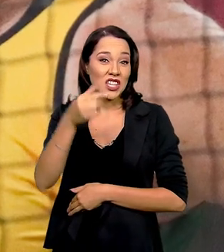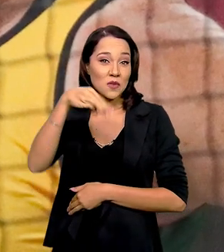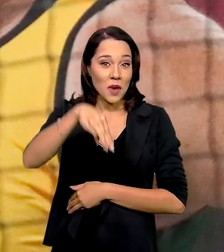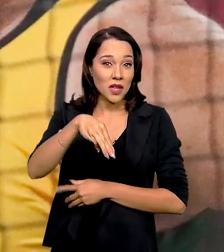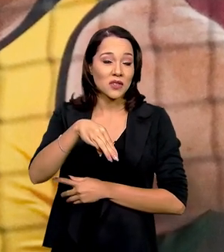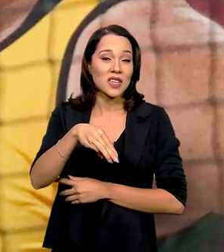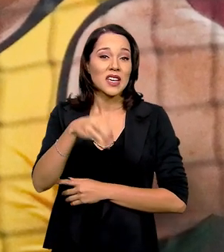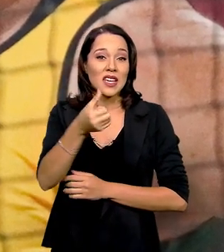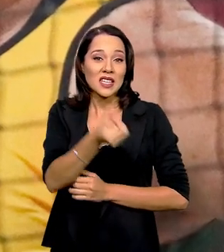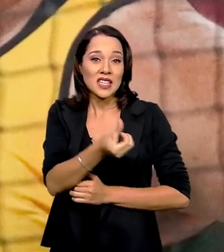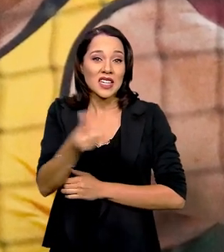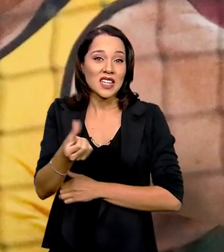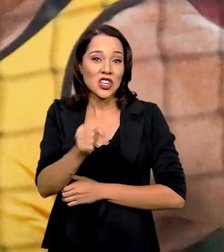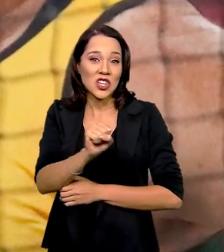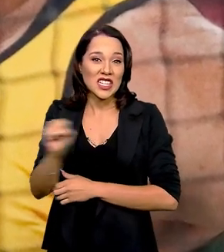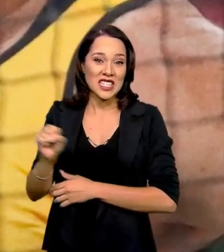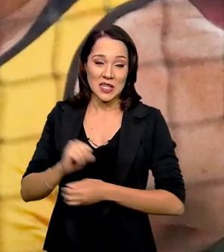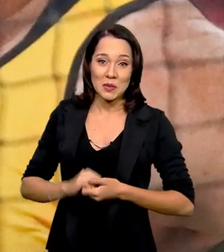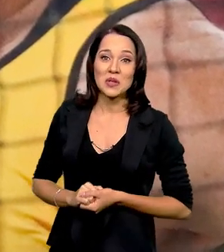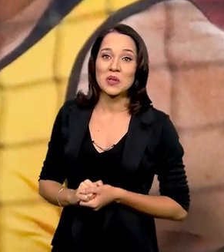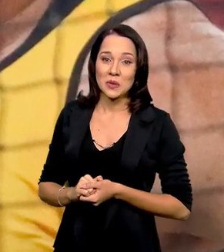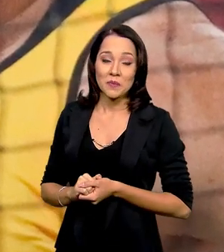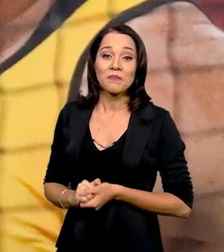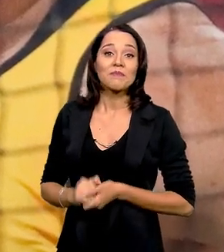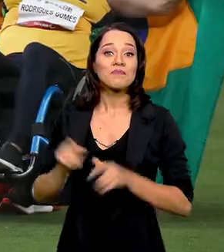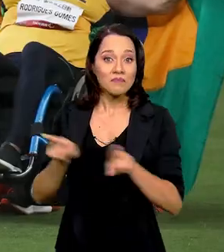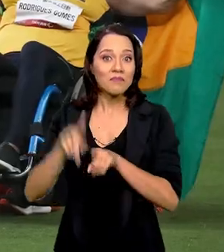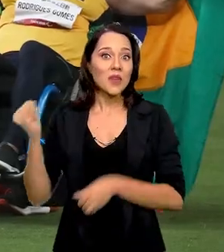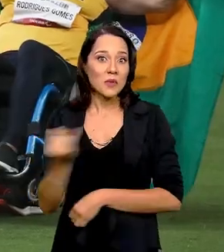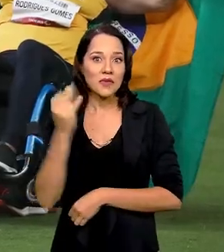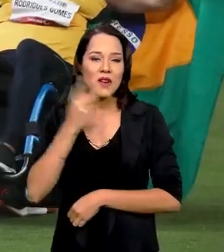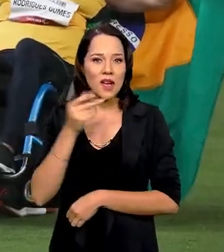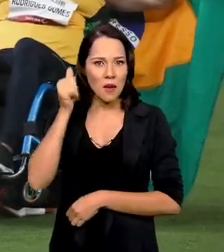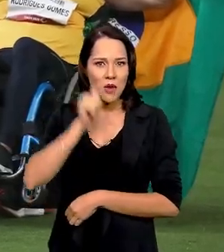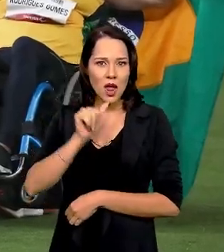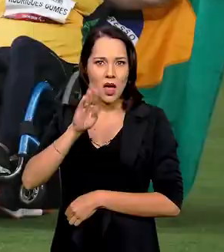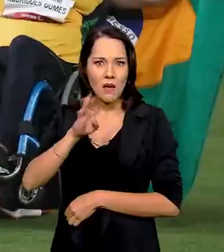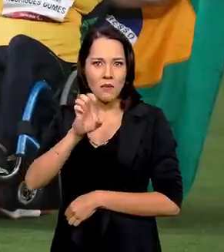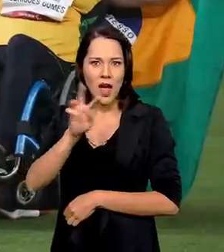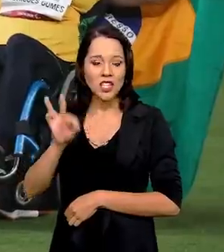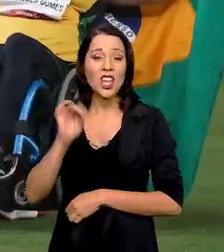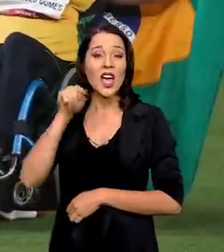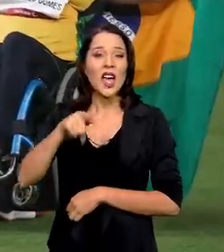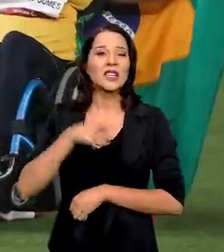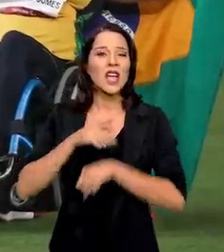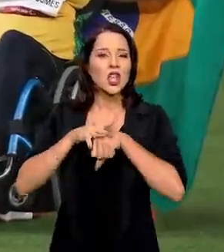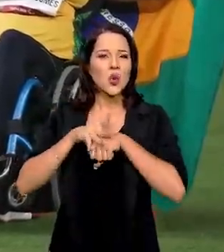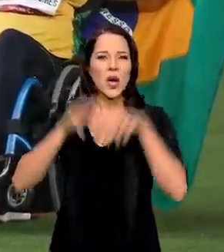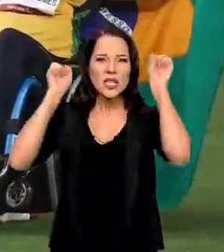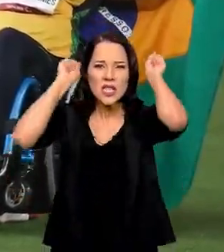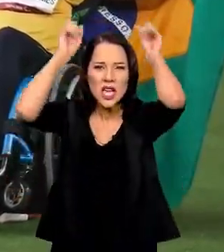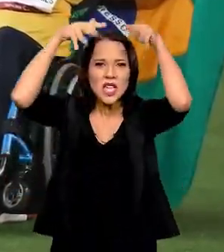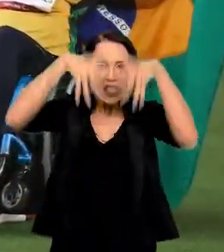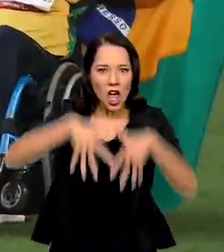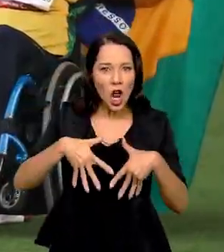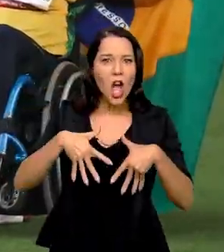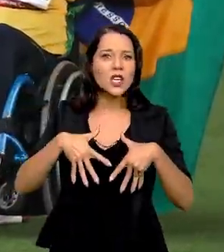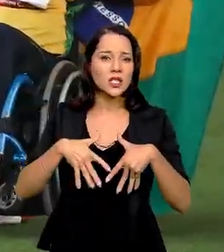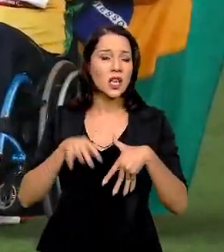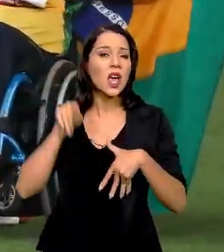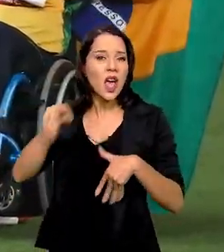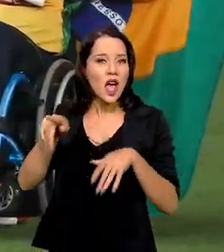é de 17 metros e 62 centímetros. E vale mencionar que a Beth, que é diagnosticada com